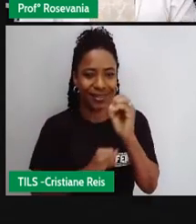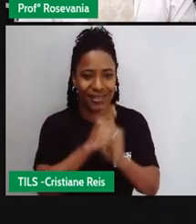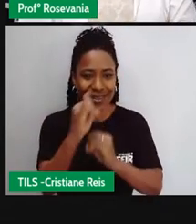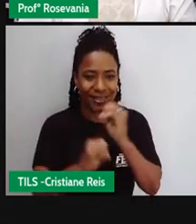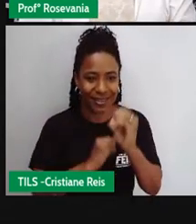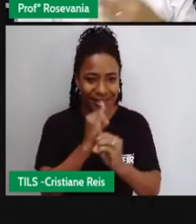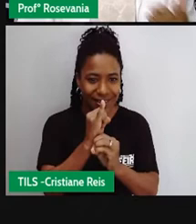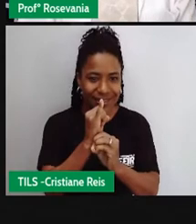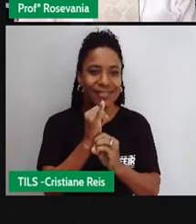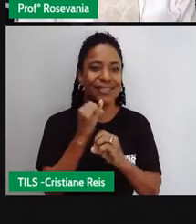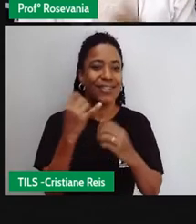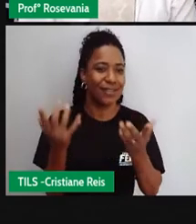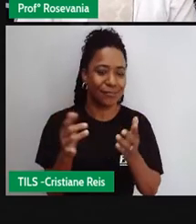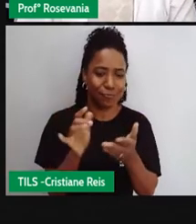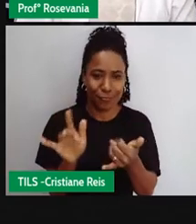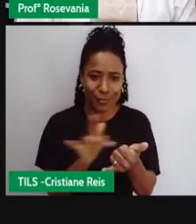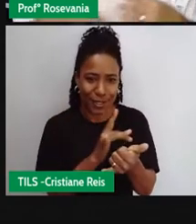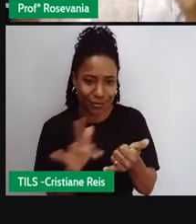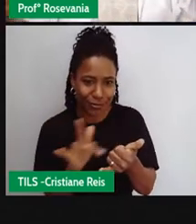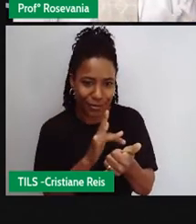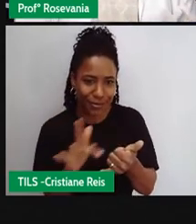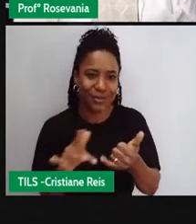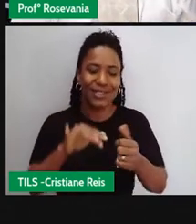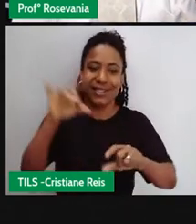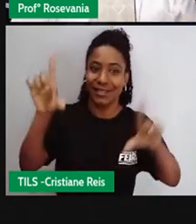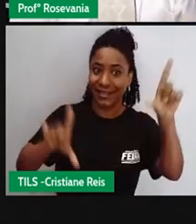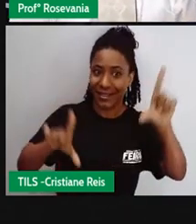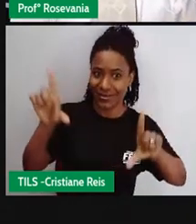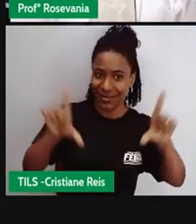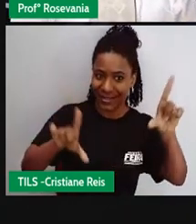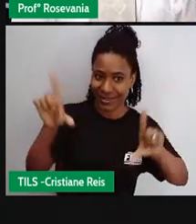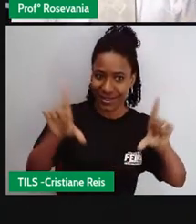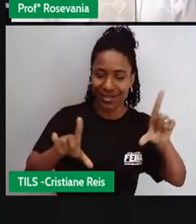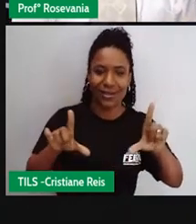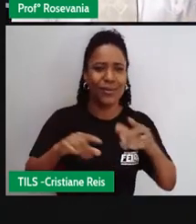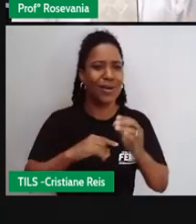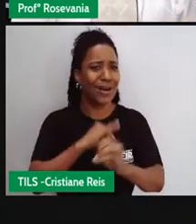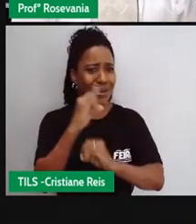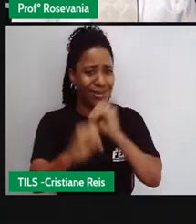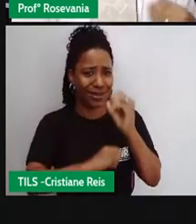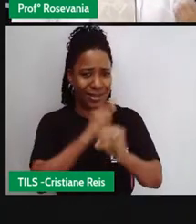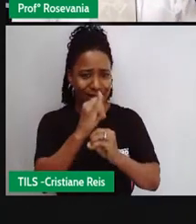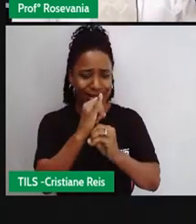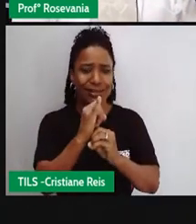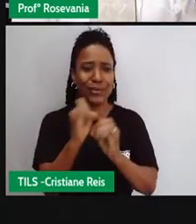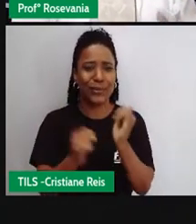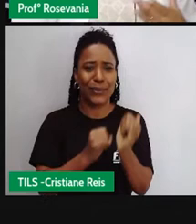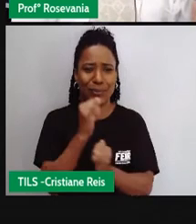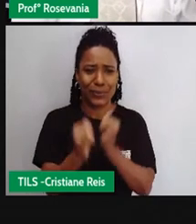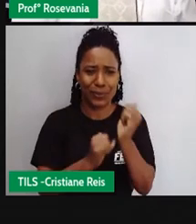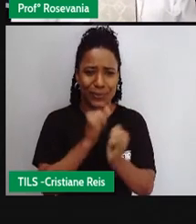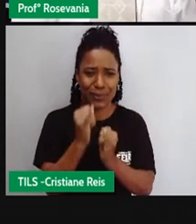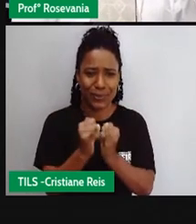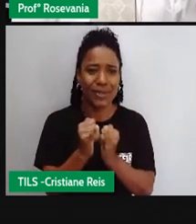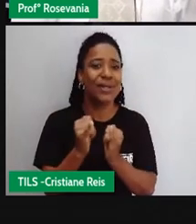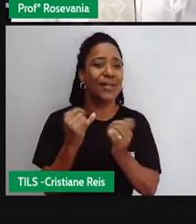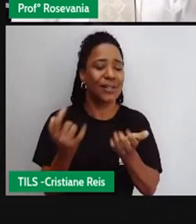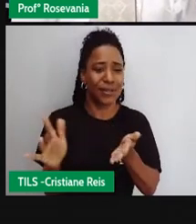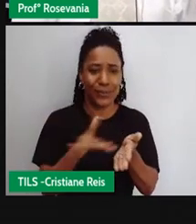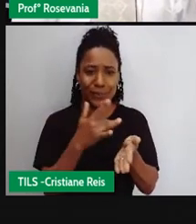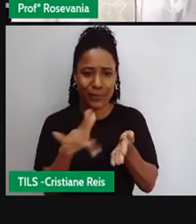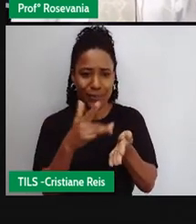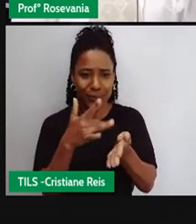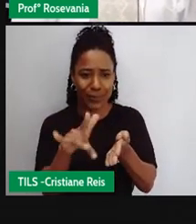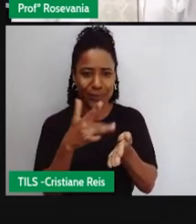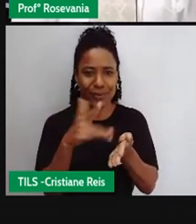telefone a internet na TV hoje a internet ela está em tudo no tablet em vários aparelhos da indústria